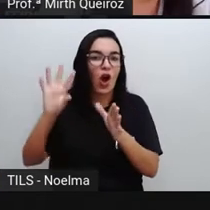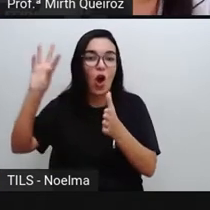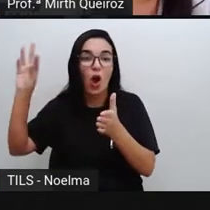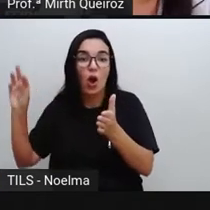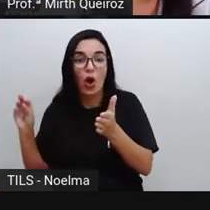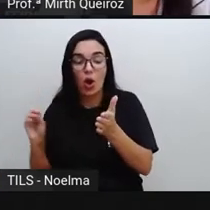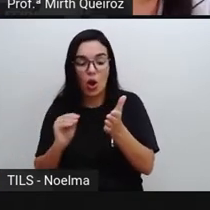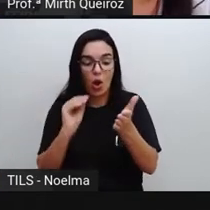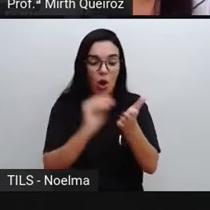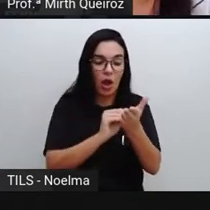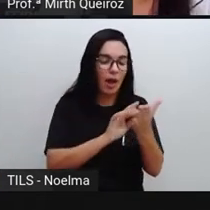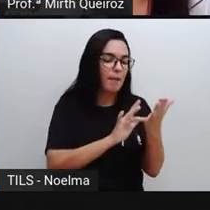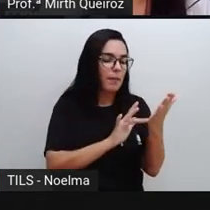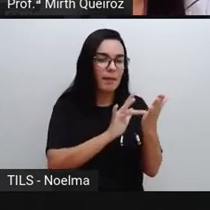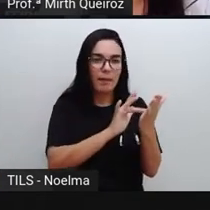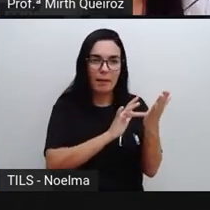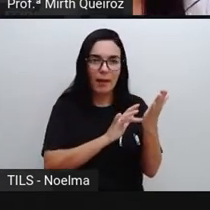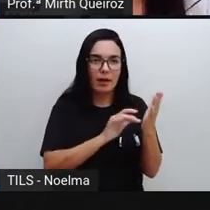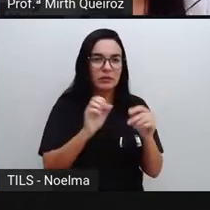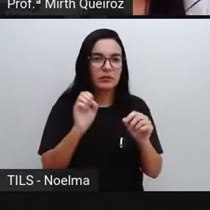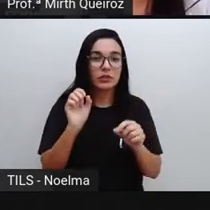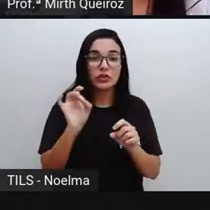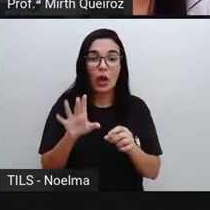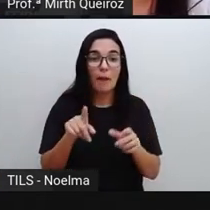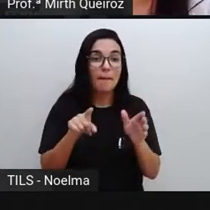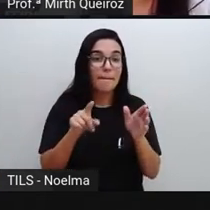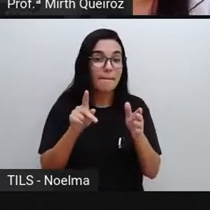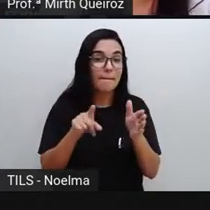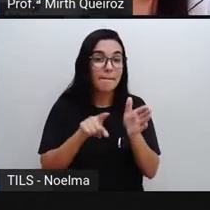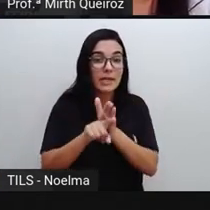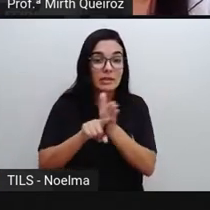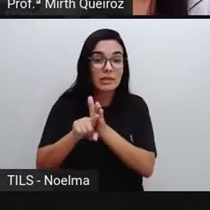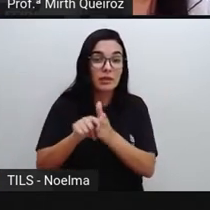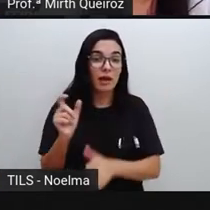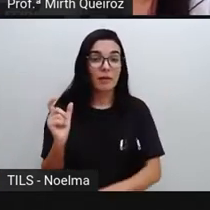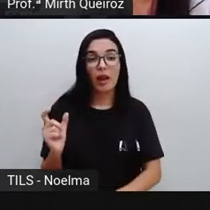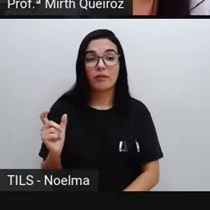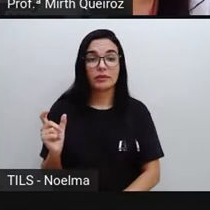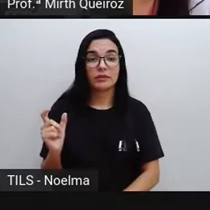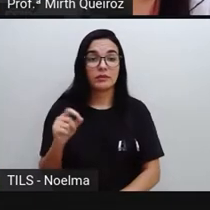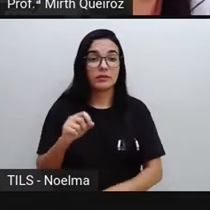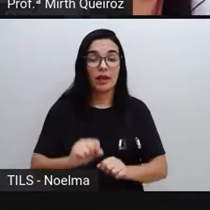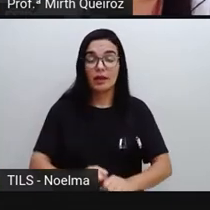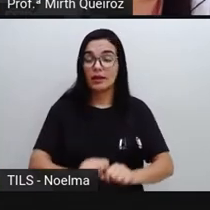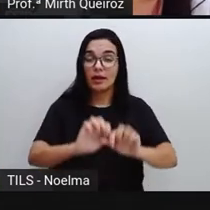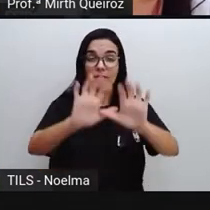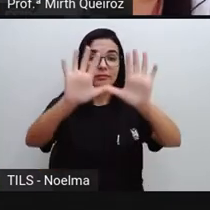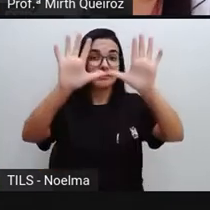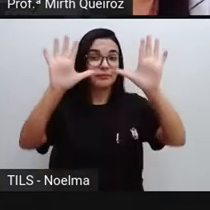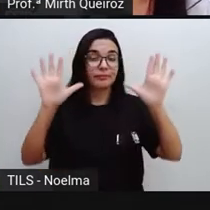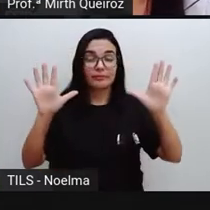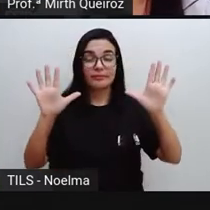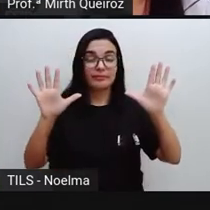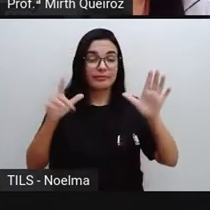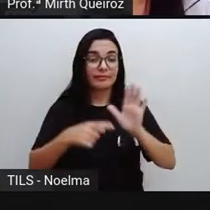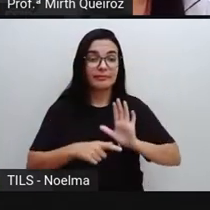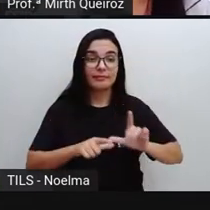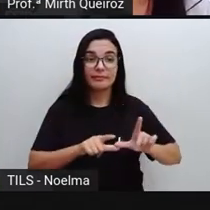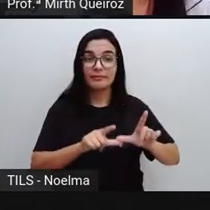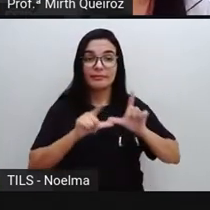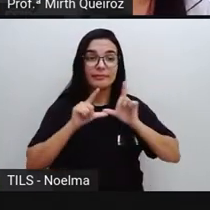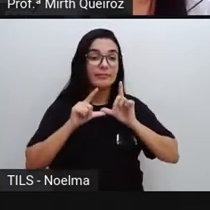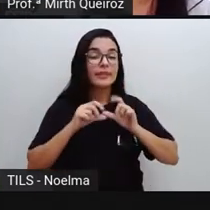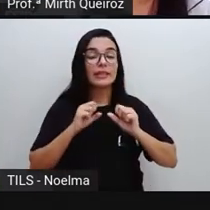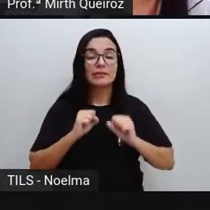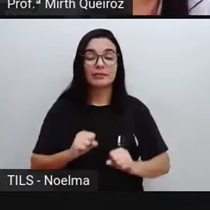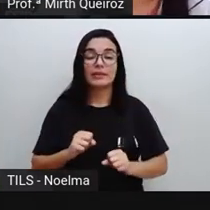Já o dicionário eletrônico, basta eu pesquisar a palavra que eu quero. E aí vai aparecer essa palavra, se eu colocar essa